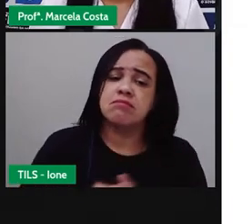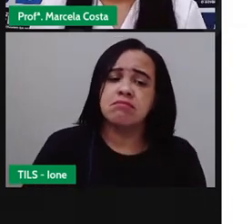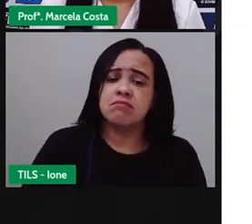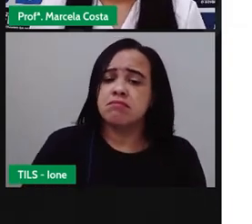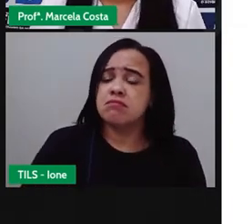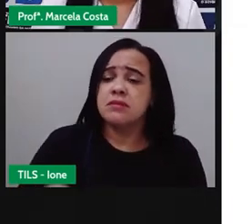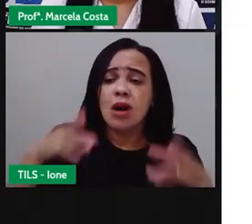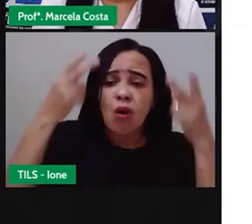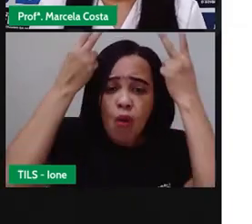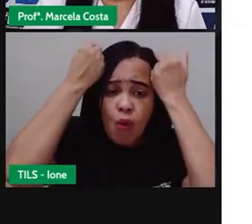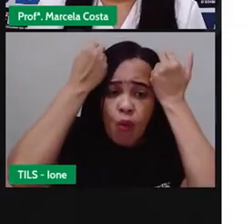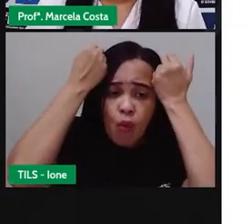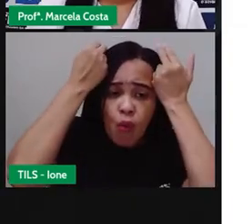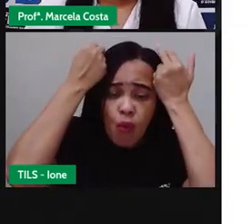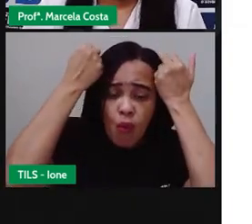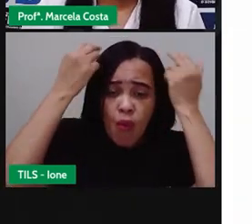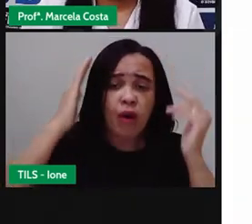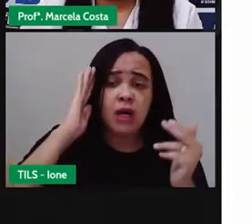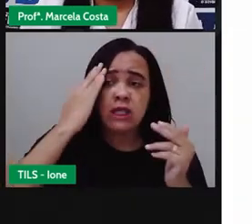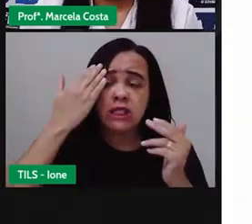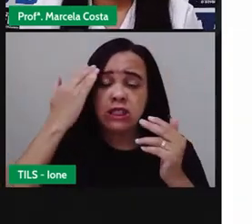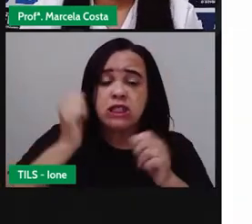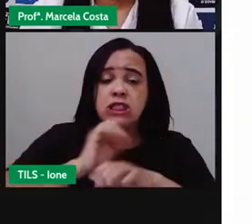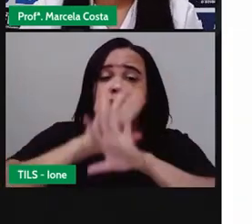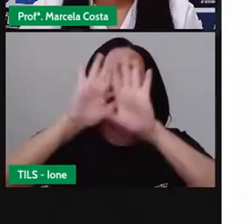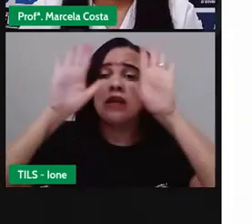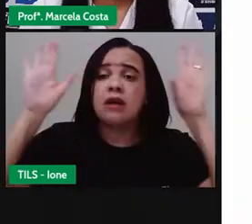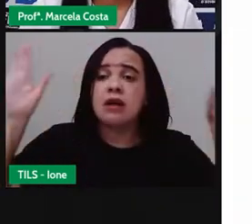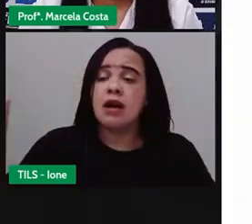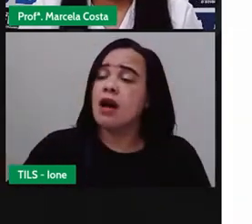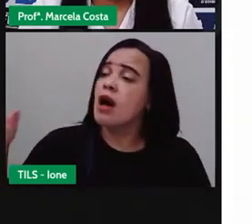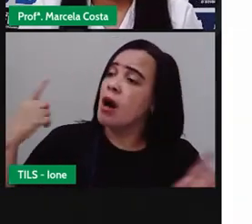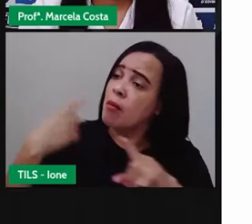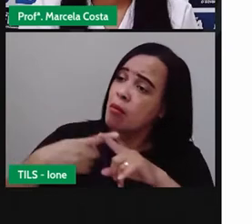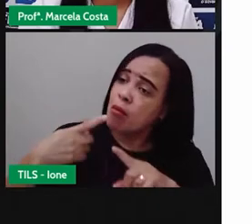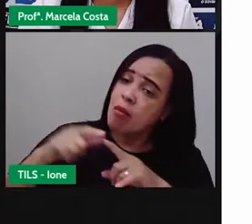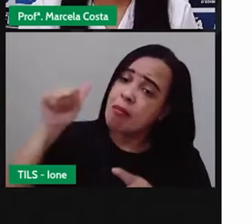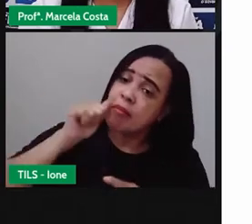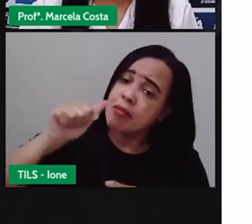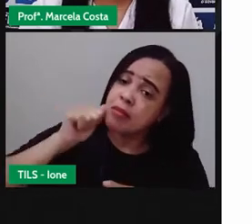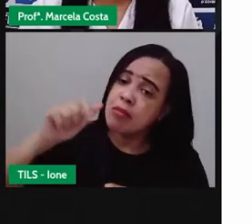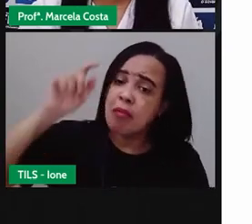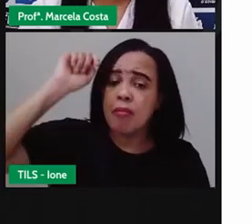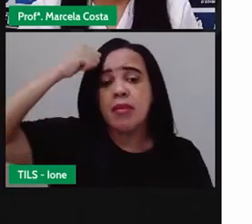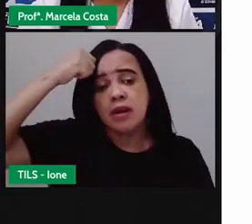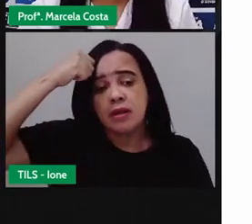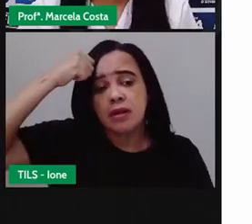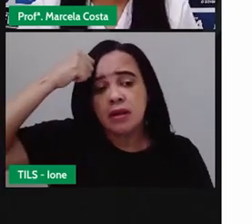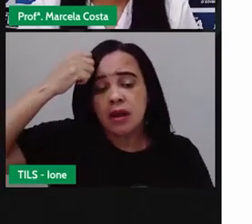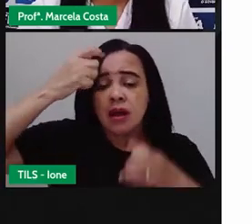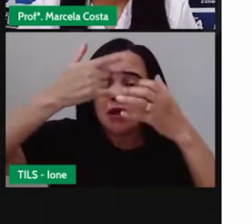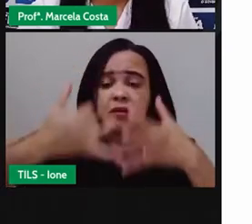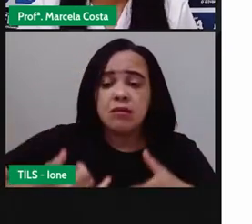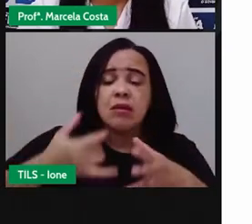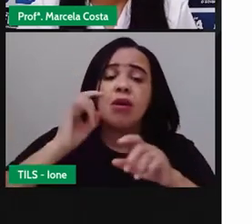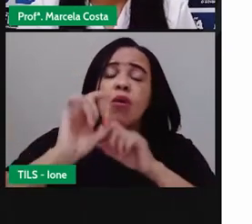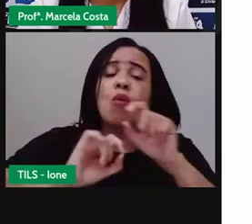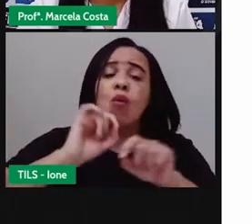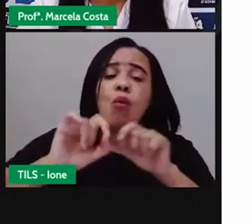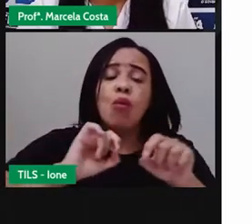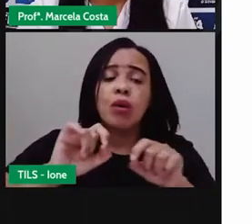pudesse saber por que que a coelhinha, por que que a menina era preta?